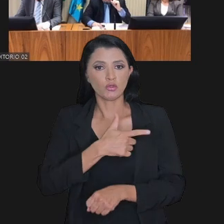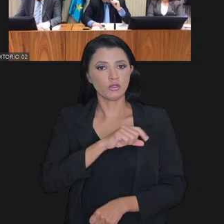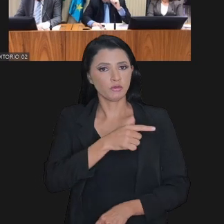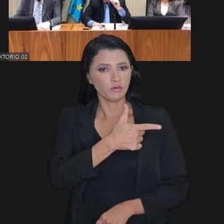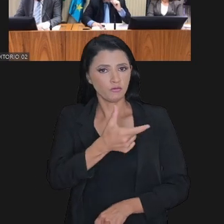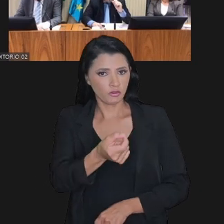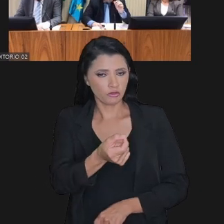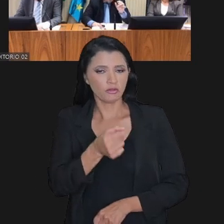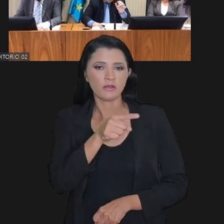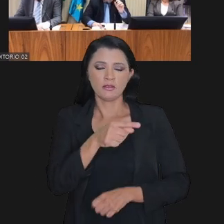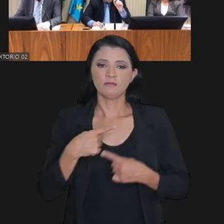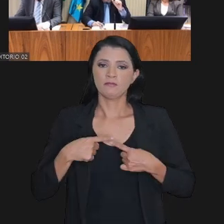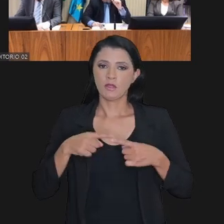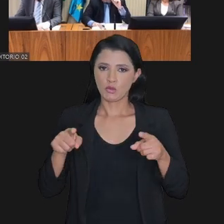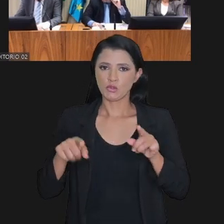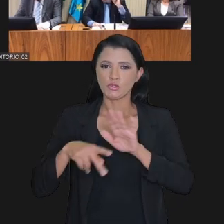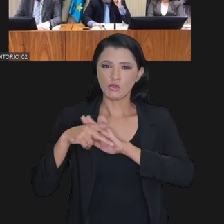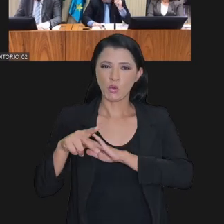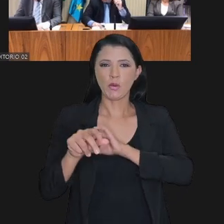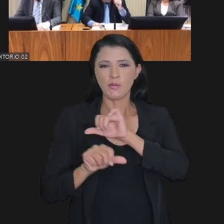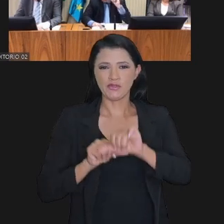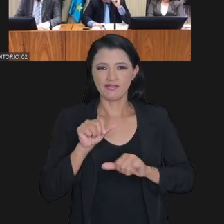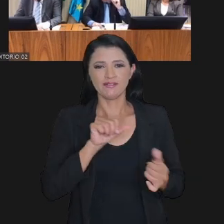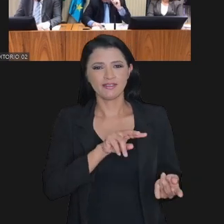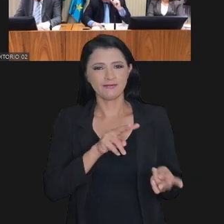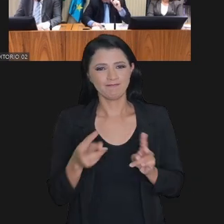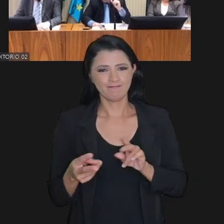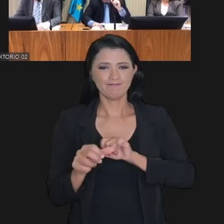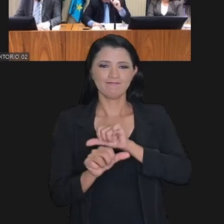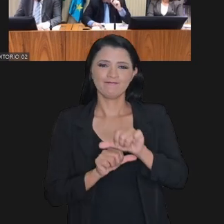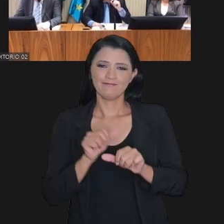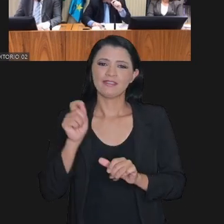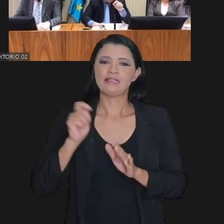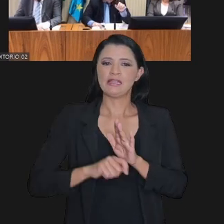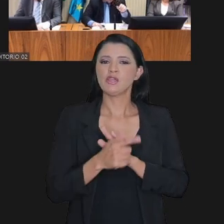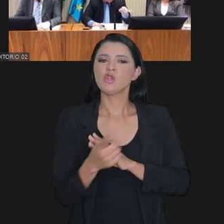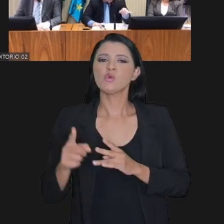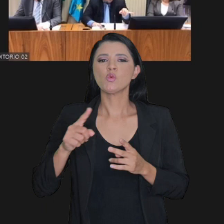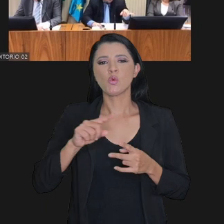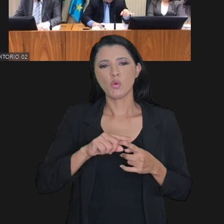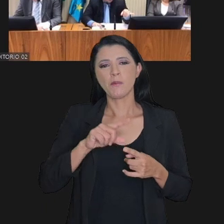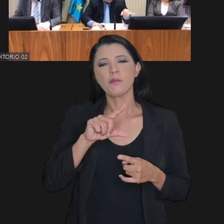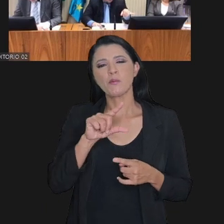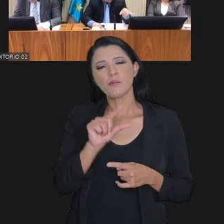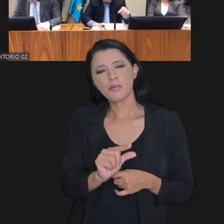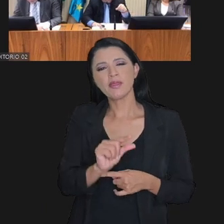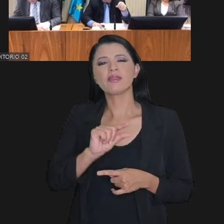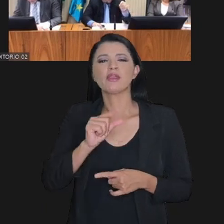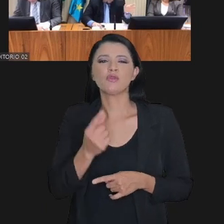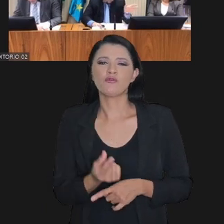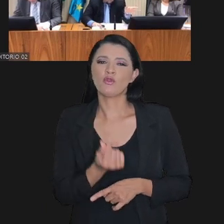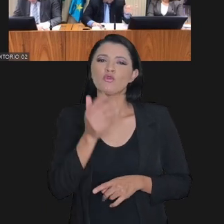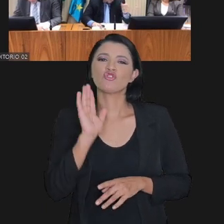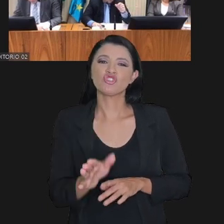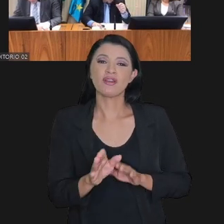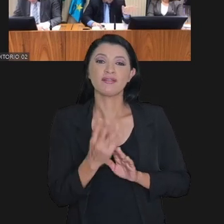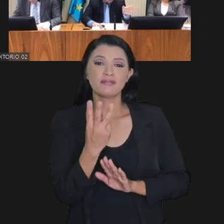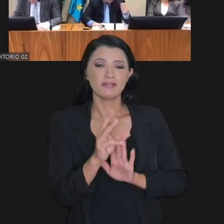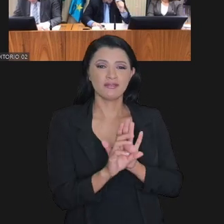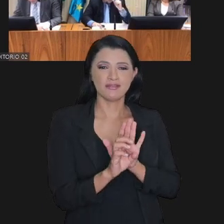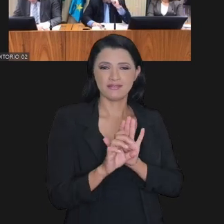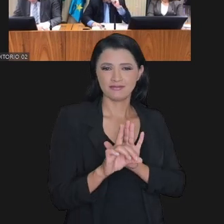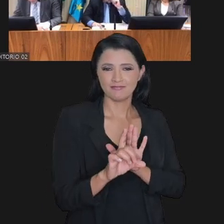2020 ainda. Esse que inaugurou a questão da transação e o contencioso de pequeno valor, já tivemos três